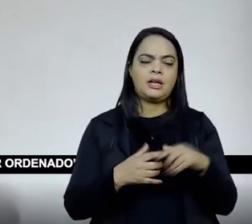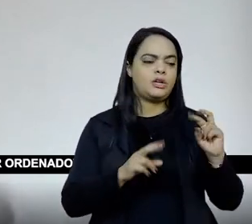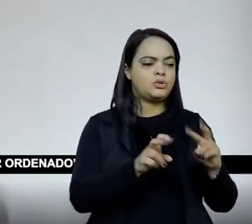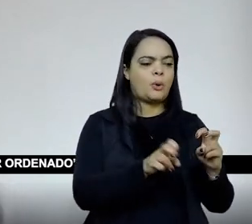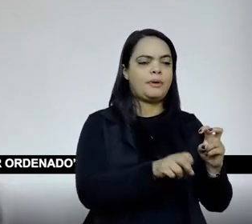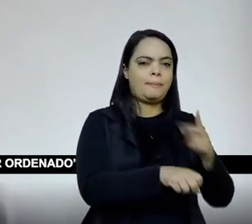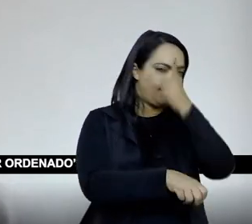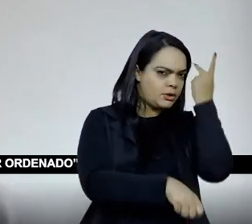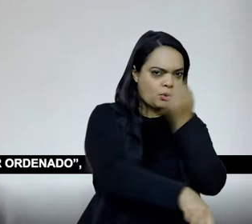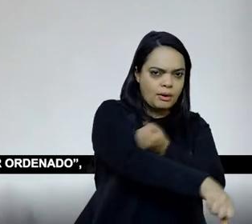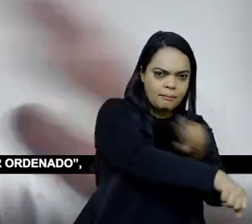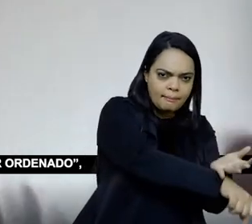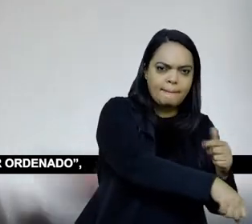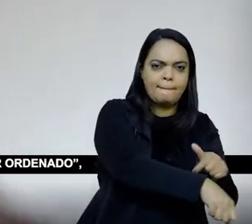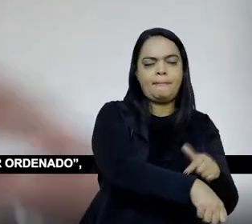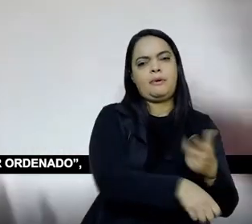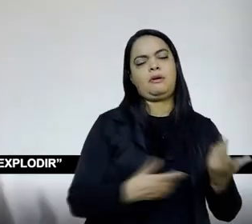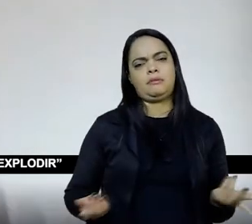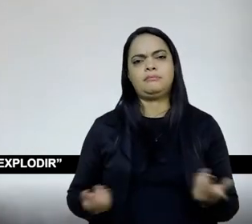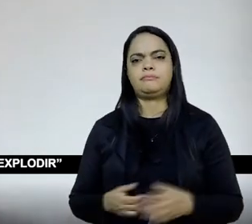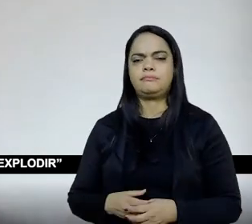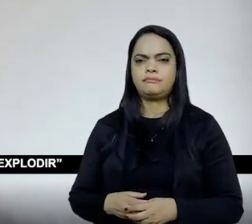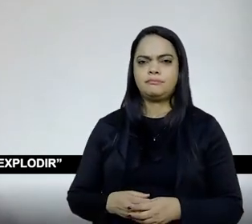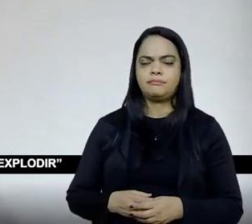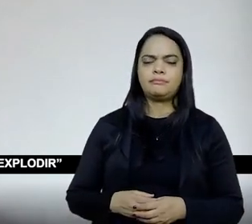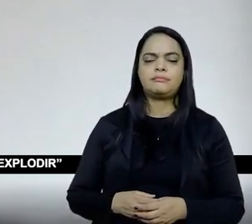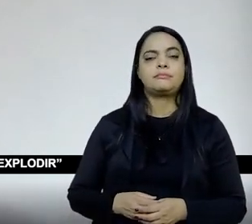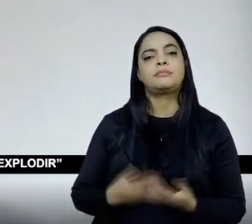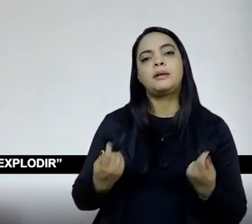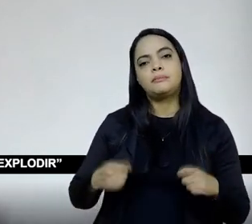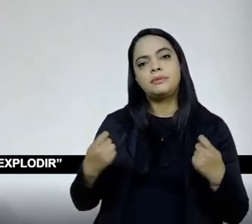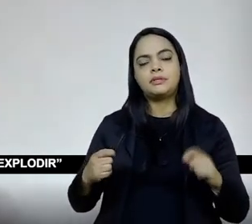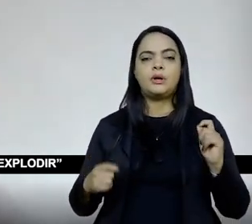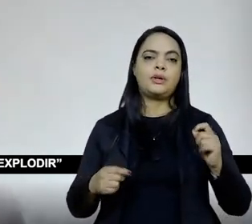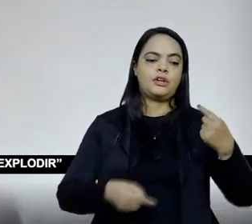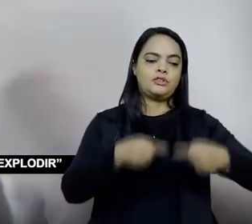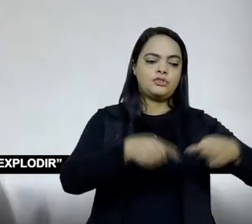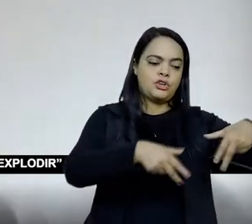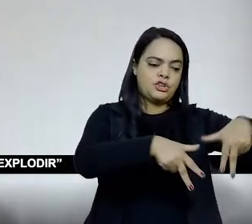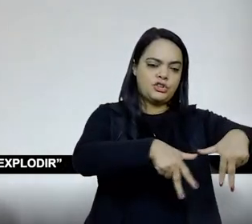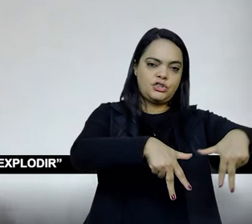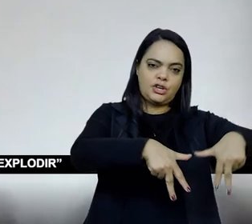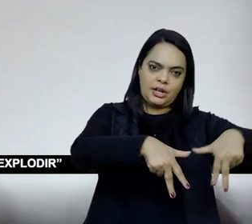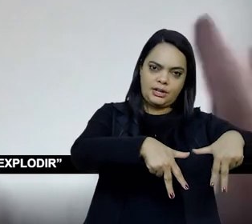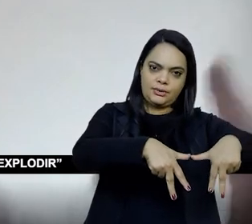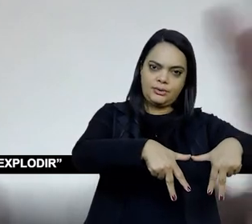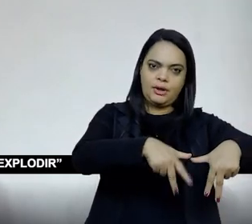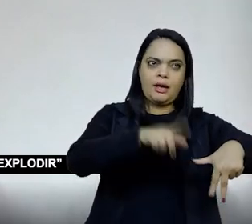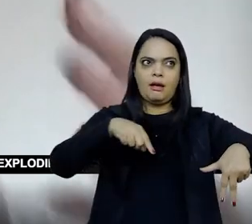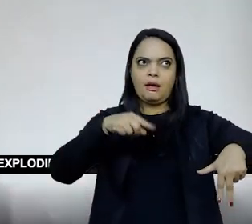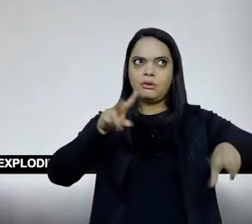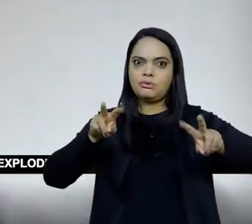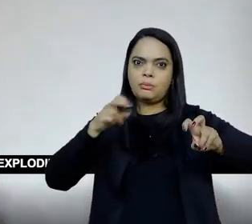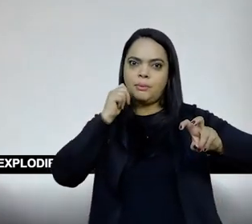talvez seja um par ordenado aí da gente falar de gênero, fala de mulher, fala de raça, fala de negro, então,